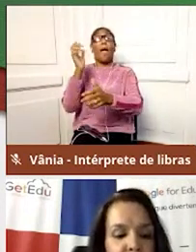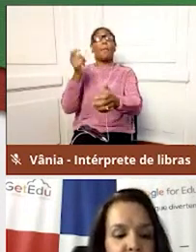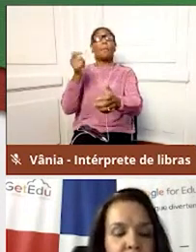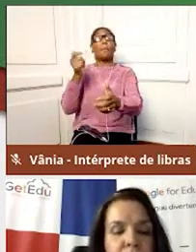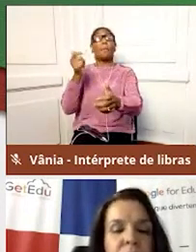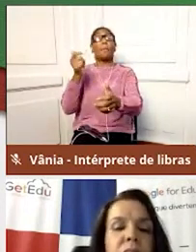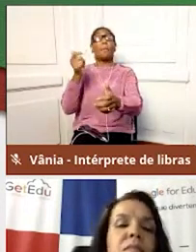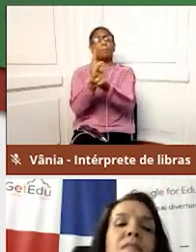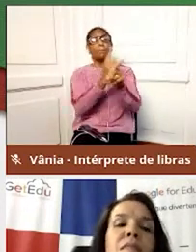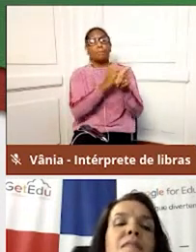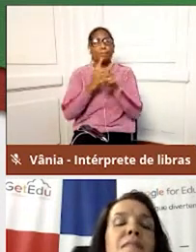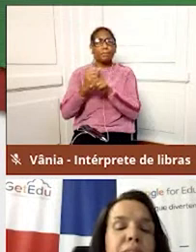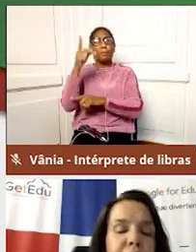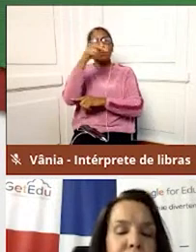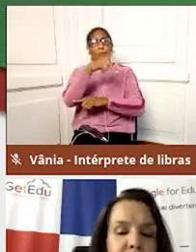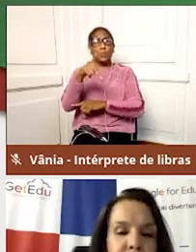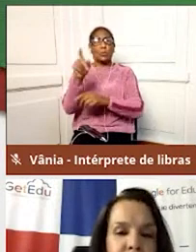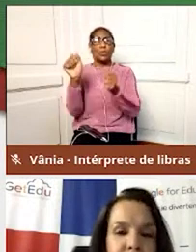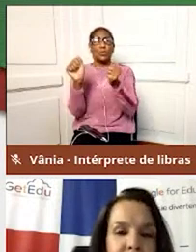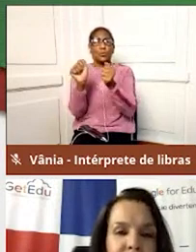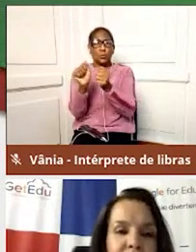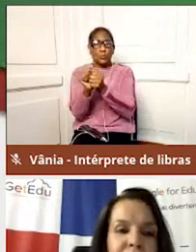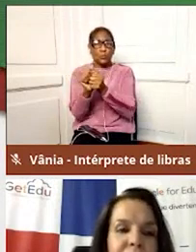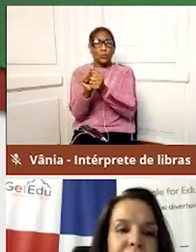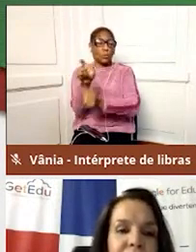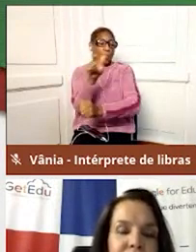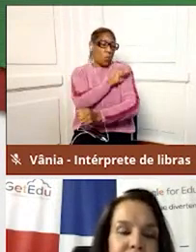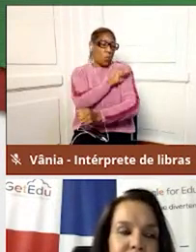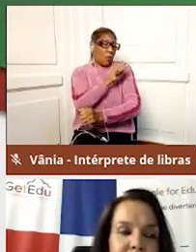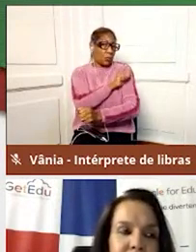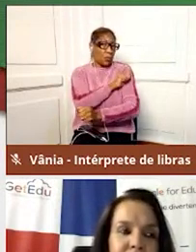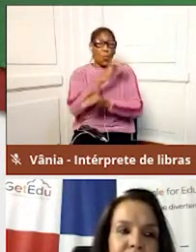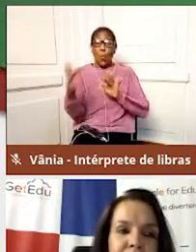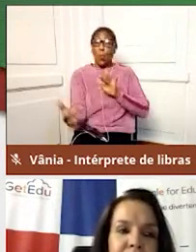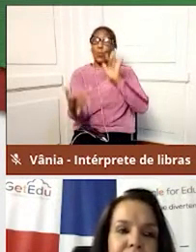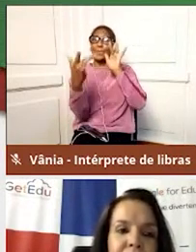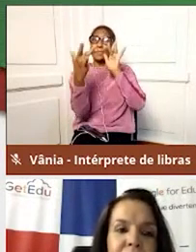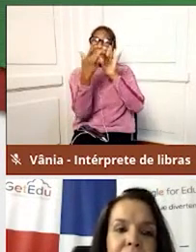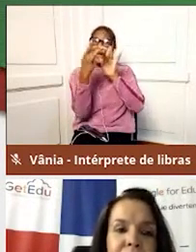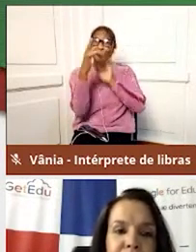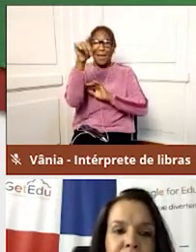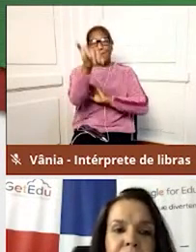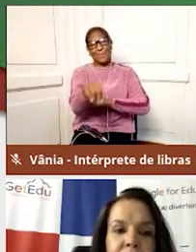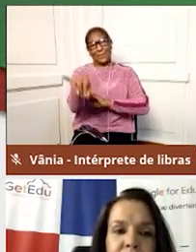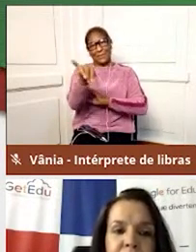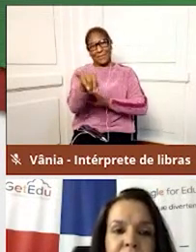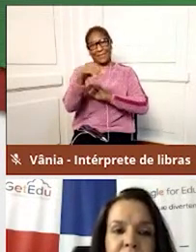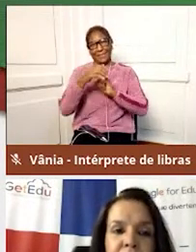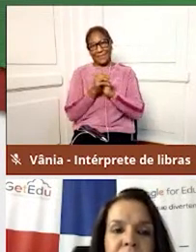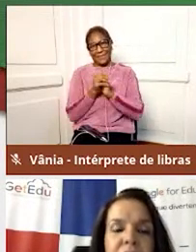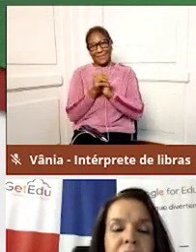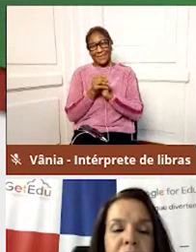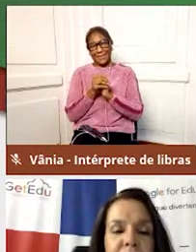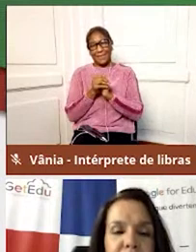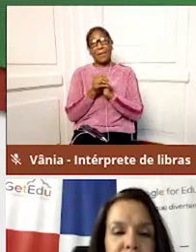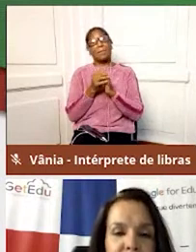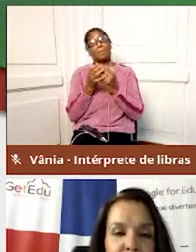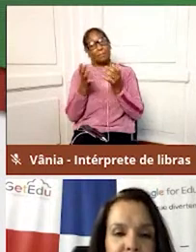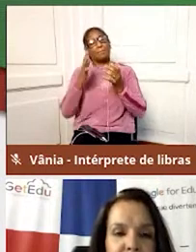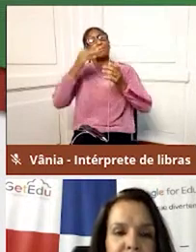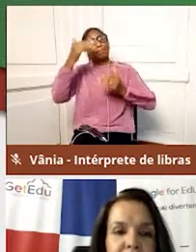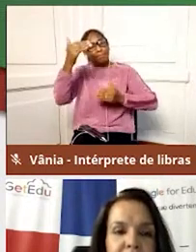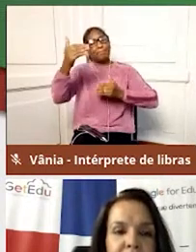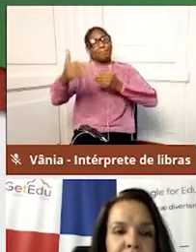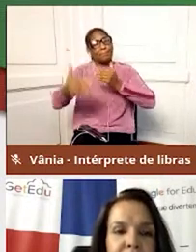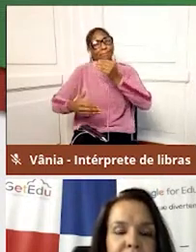e professores. Nesse momento, esse contato é o mais importante. Então, paulatinamente,